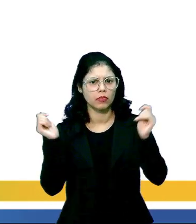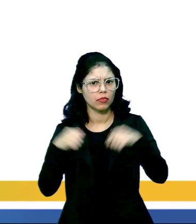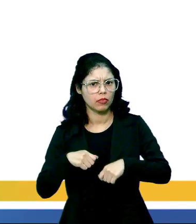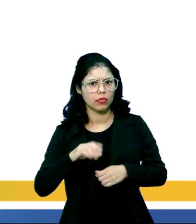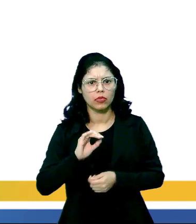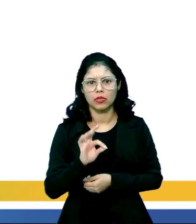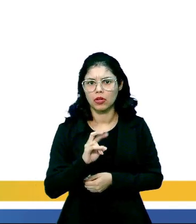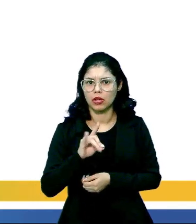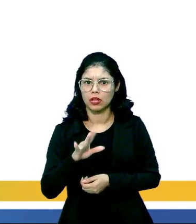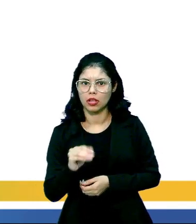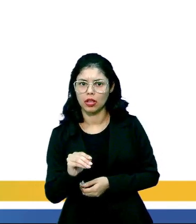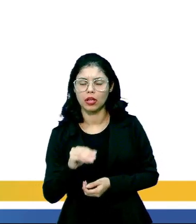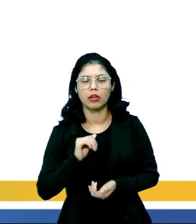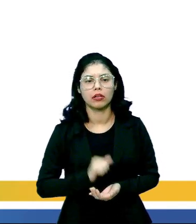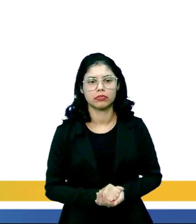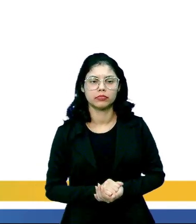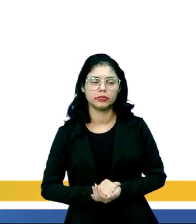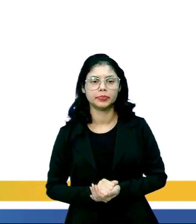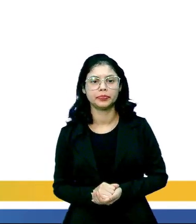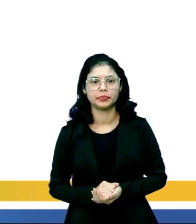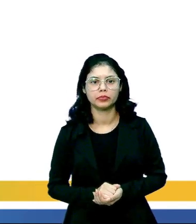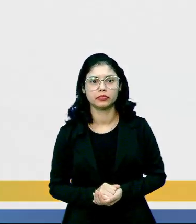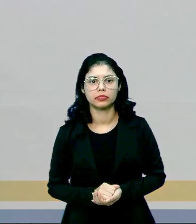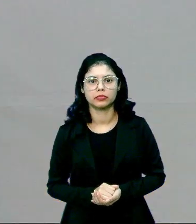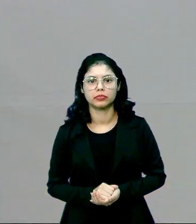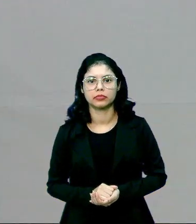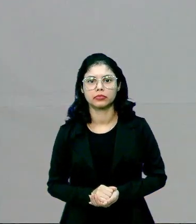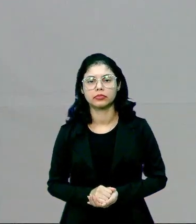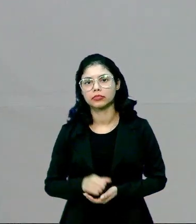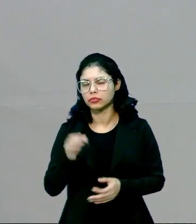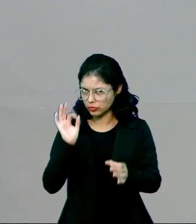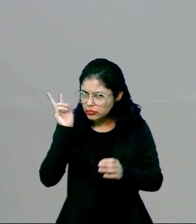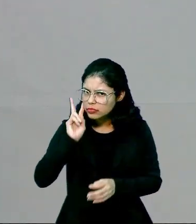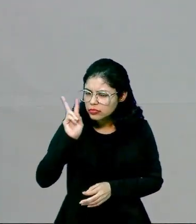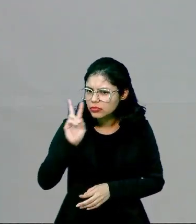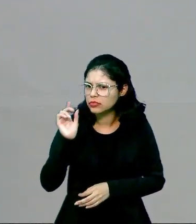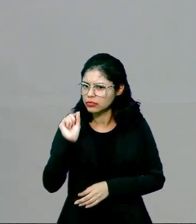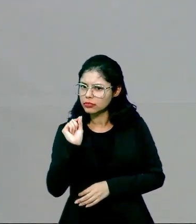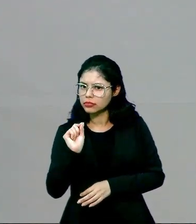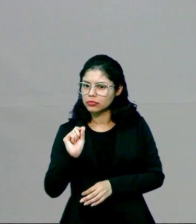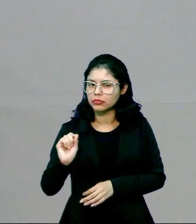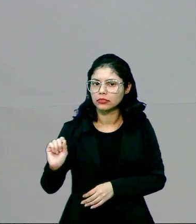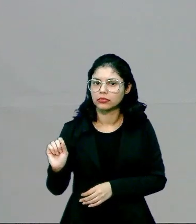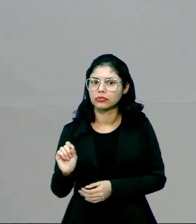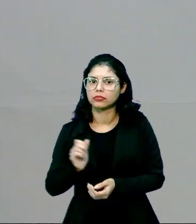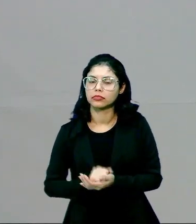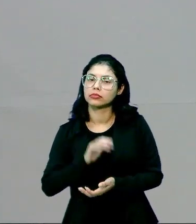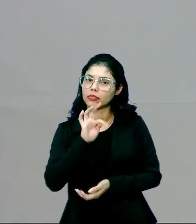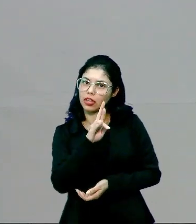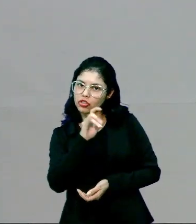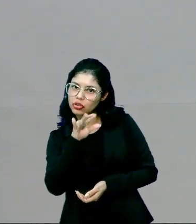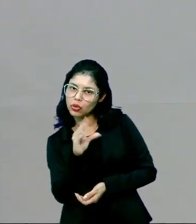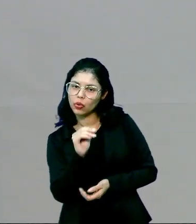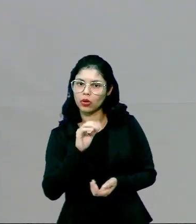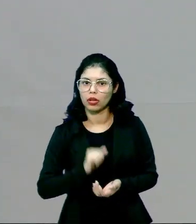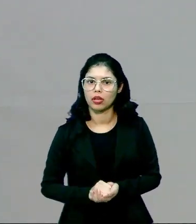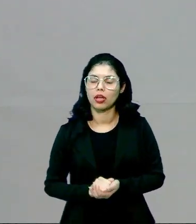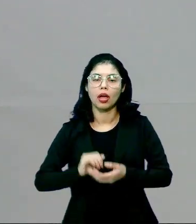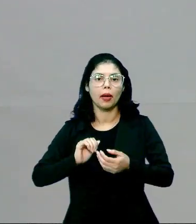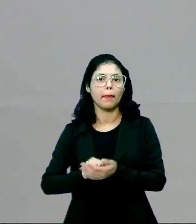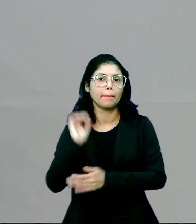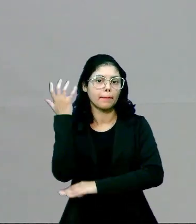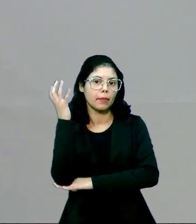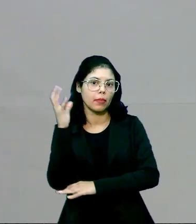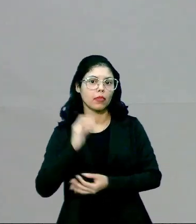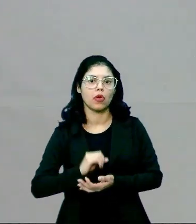Possui organelas membranosas, tá? Lembra o que que são organelas? É retículo endoplasmático, no caso das plantas